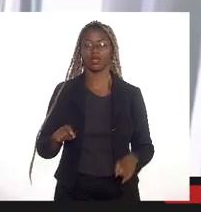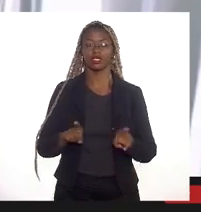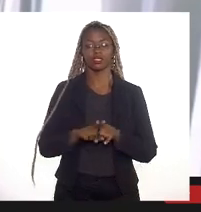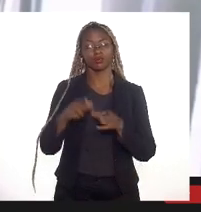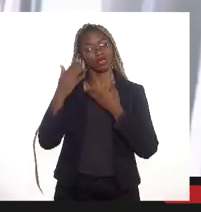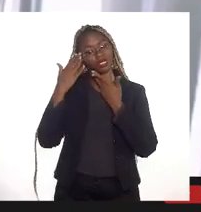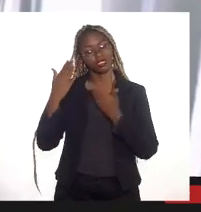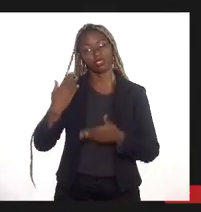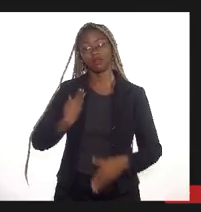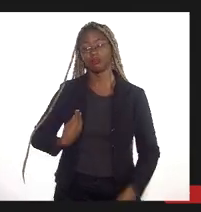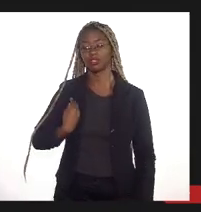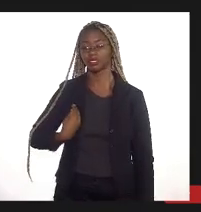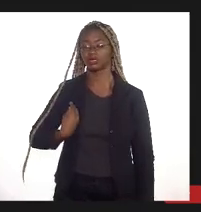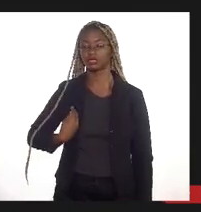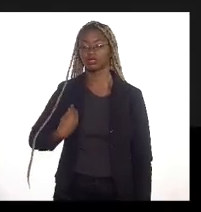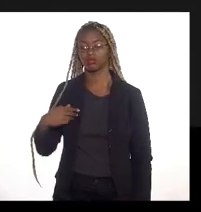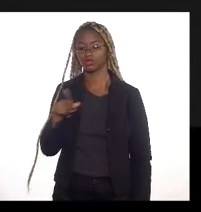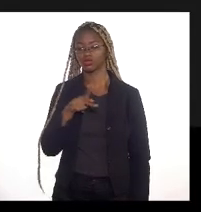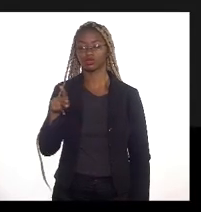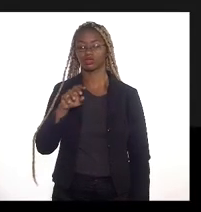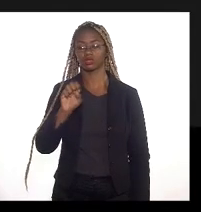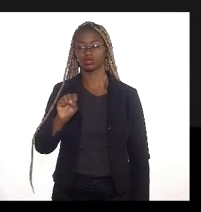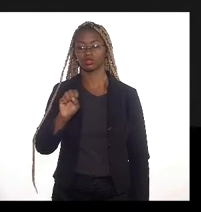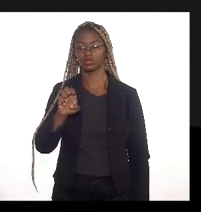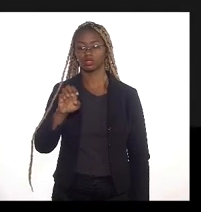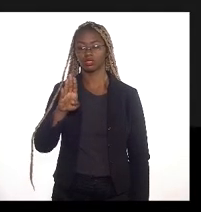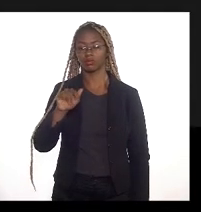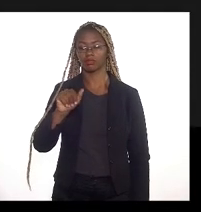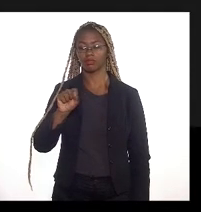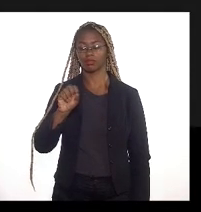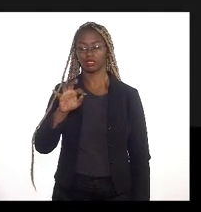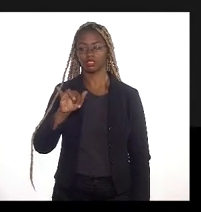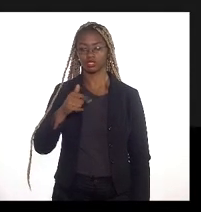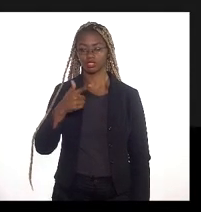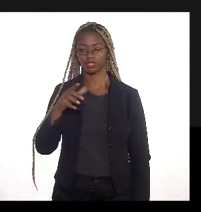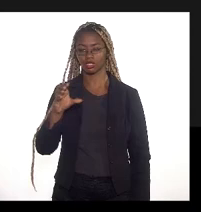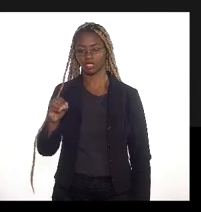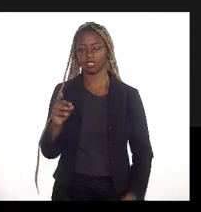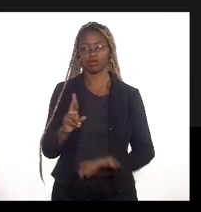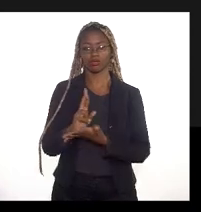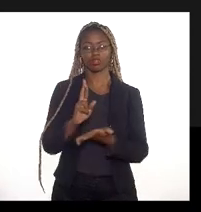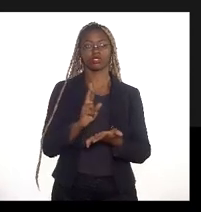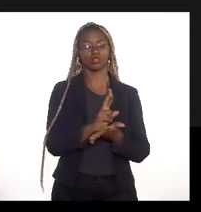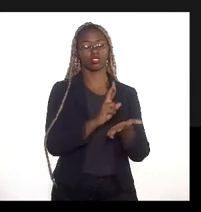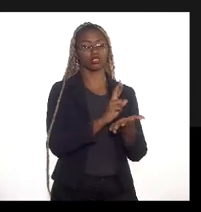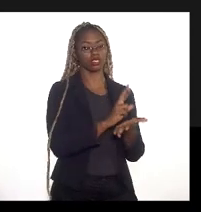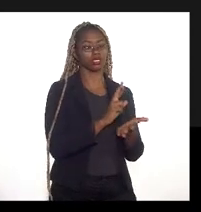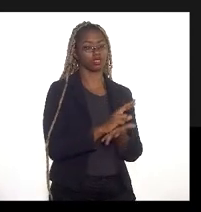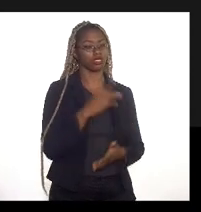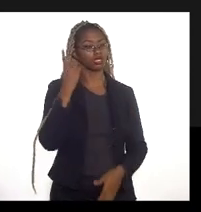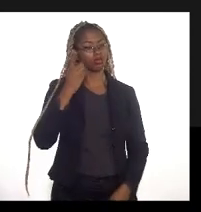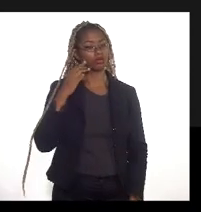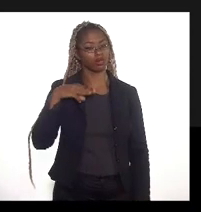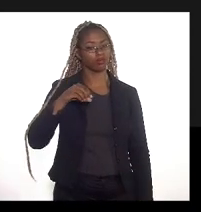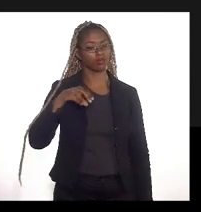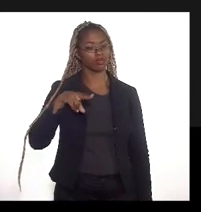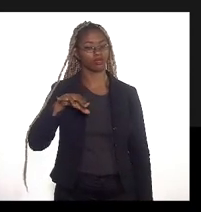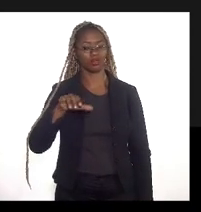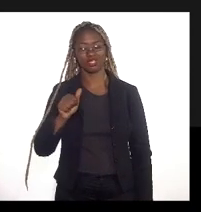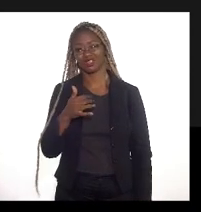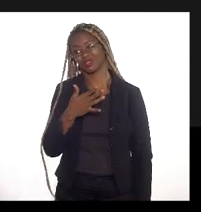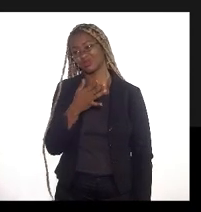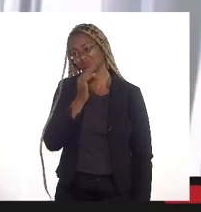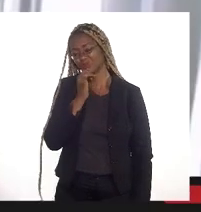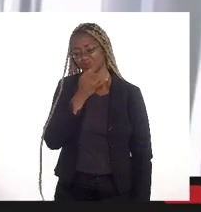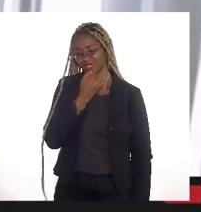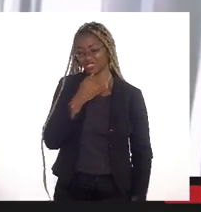presença do professor Sebastião Raulino a representação dos mandatos da deputada Mônica Francis foi uma pena que a Mônica tivesse